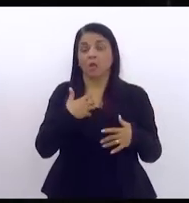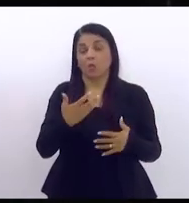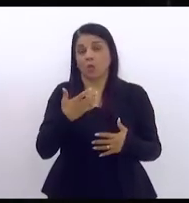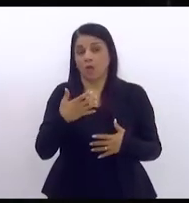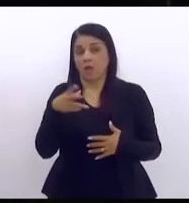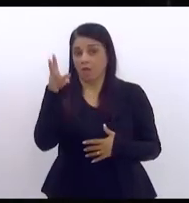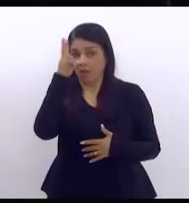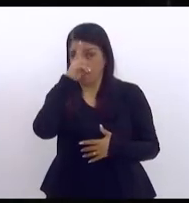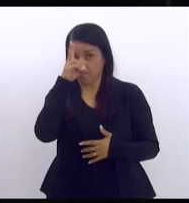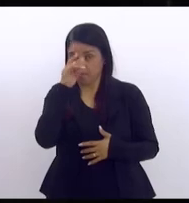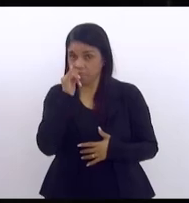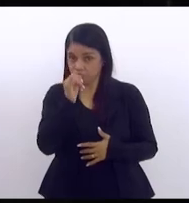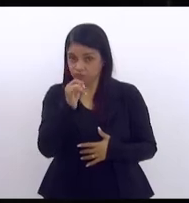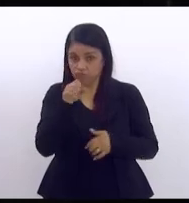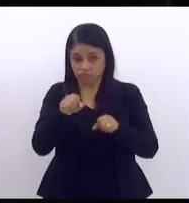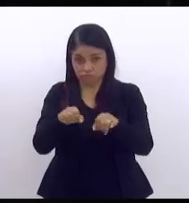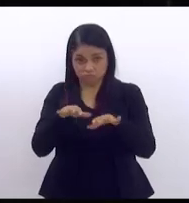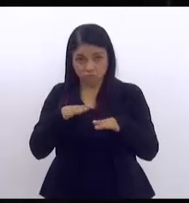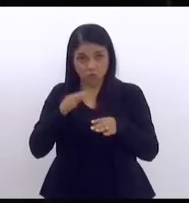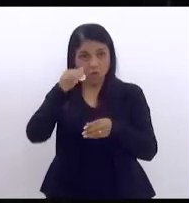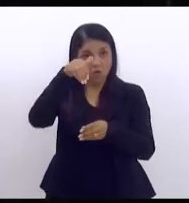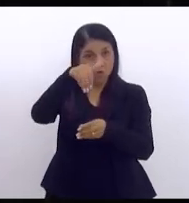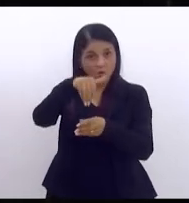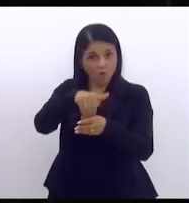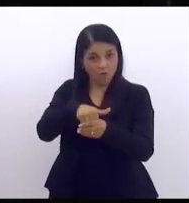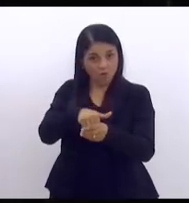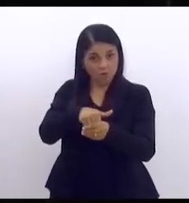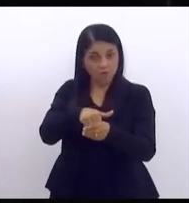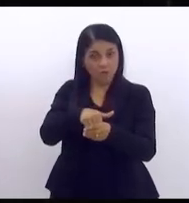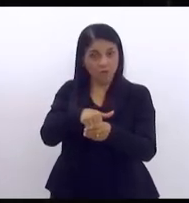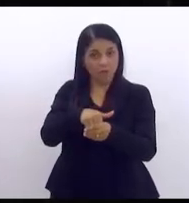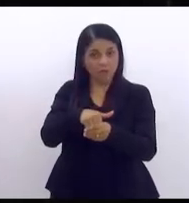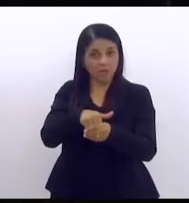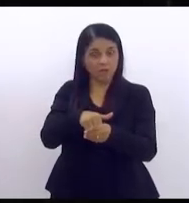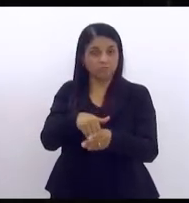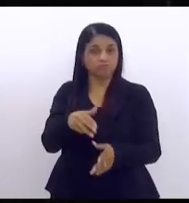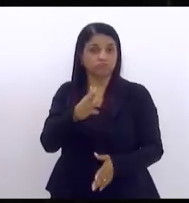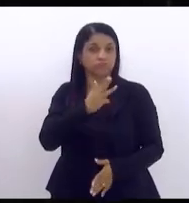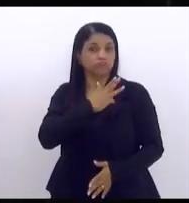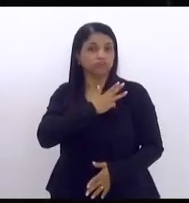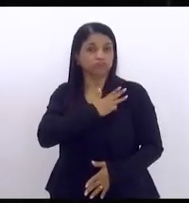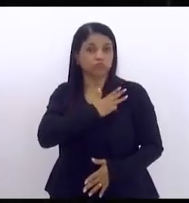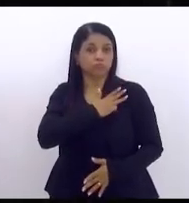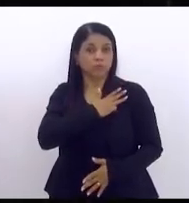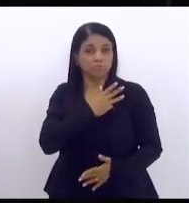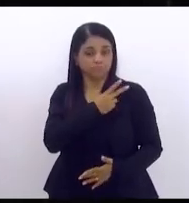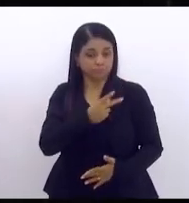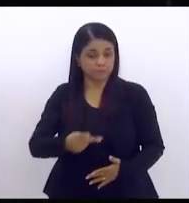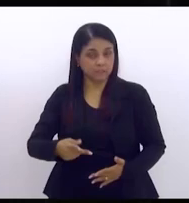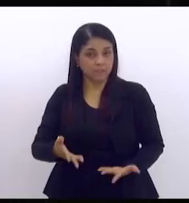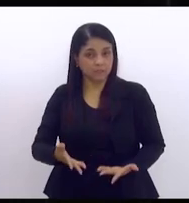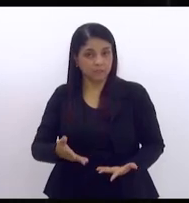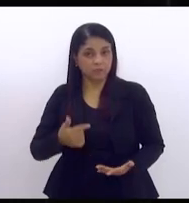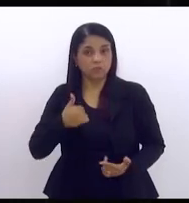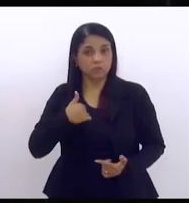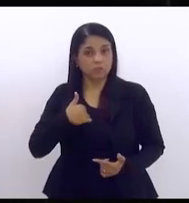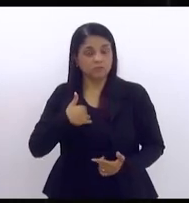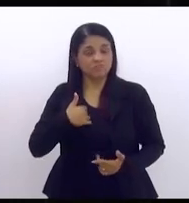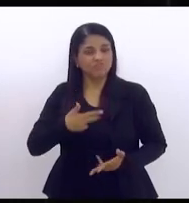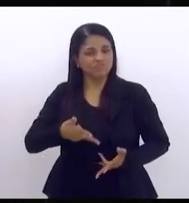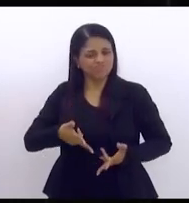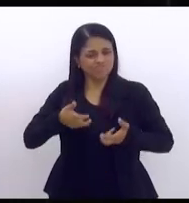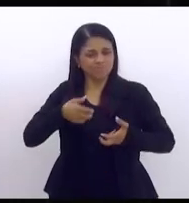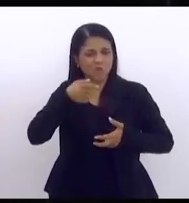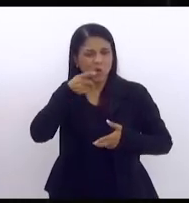este parlamento que eu votei com o atual presidente da república, com o Lula. mas o que me entristeceu